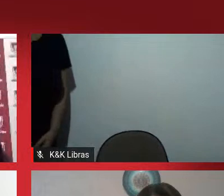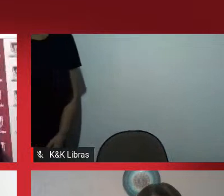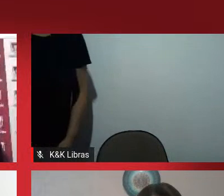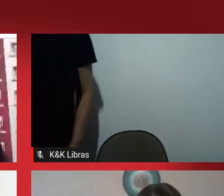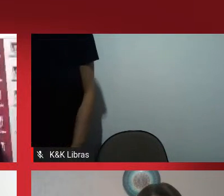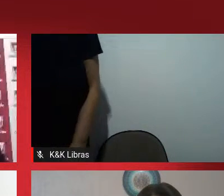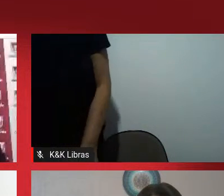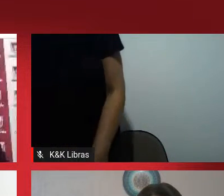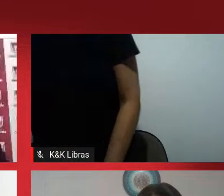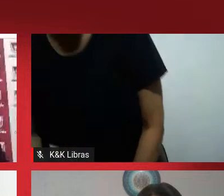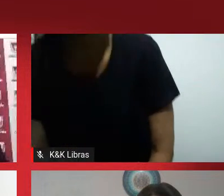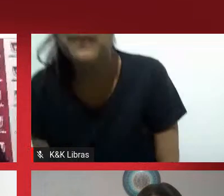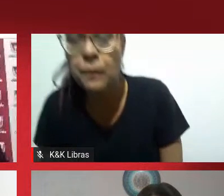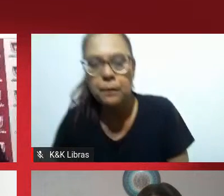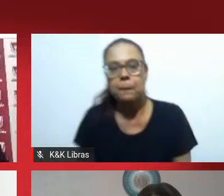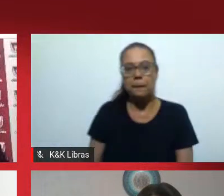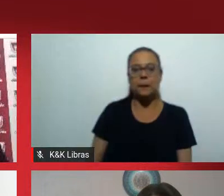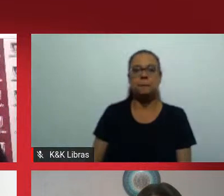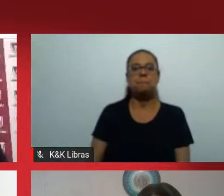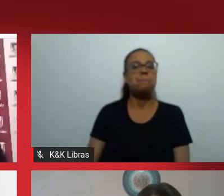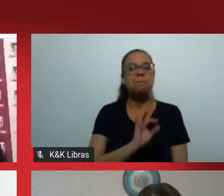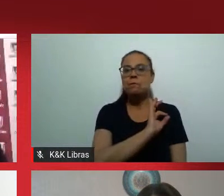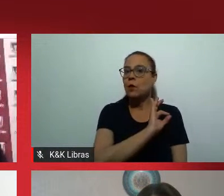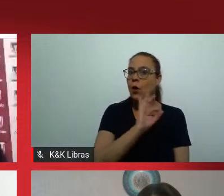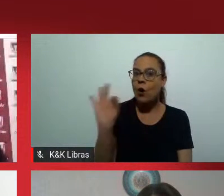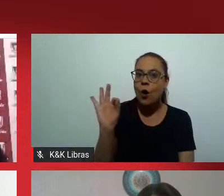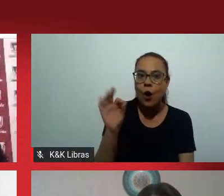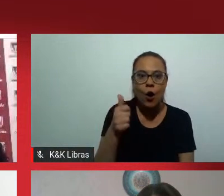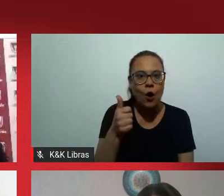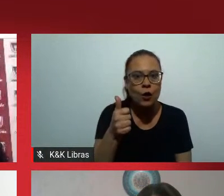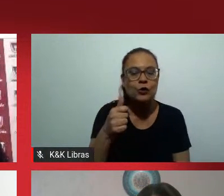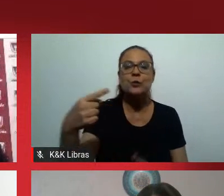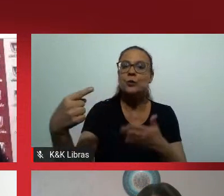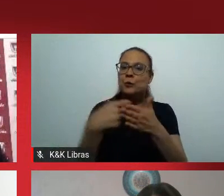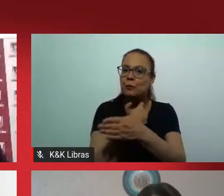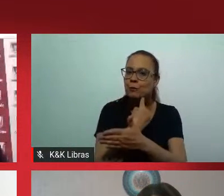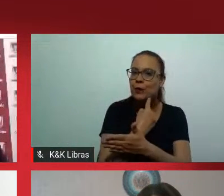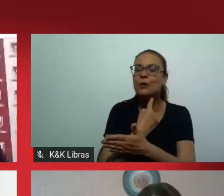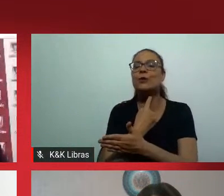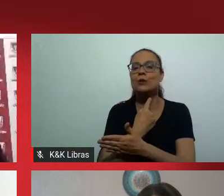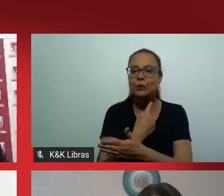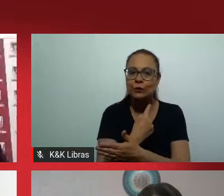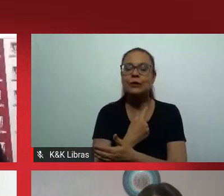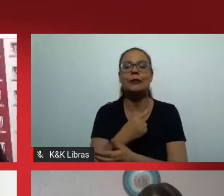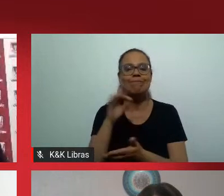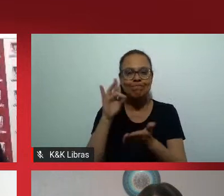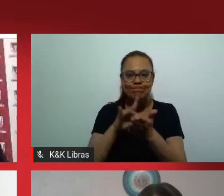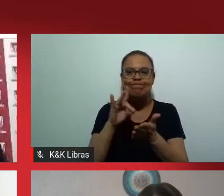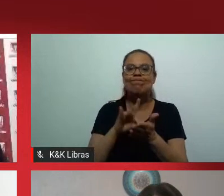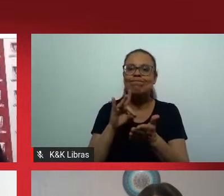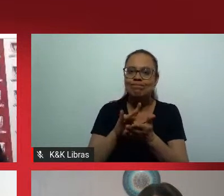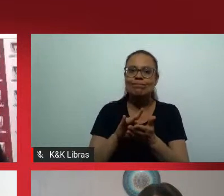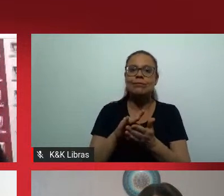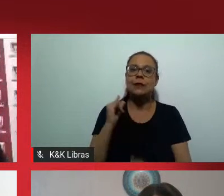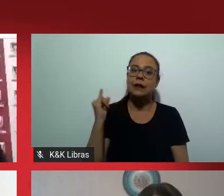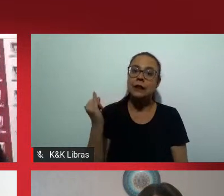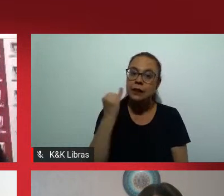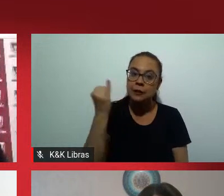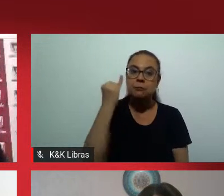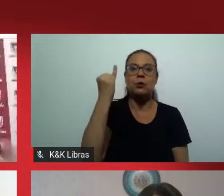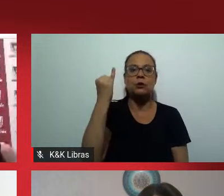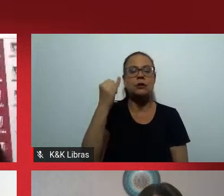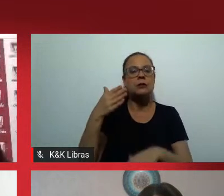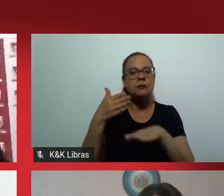Bom, excelente pergunta, Nádia. Reforçar aqui mais uma vez com vocês a importância da nossa instituição que está participando desse fórum